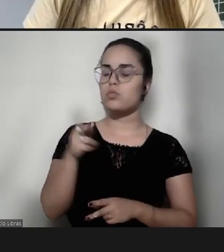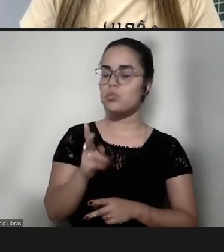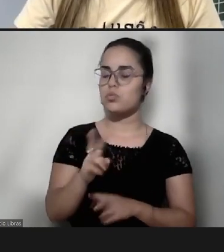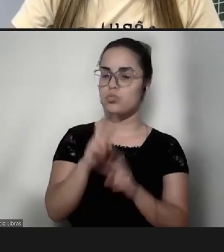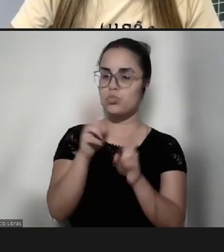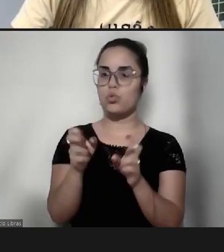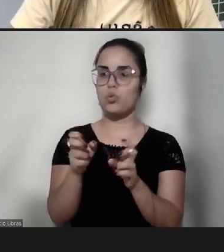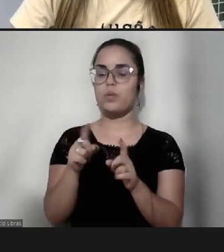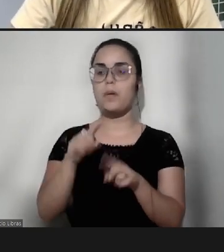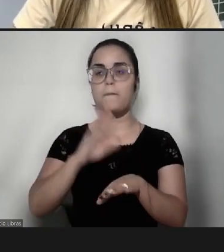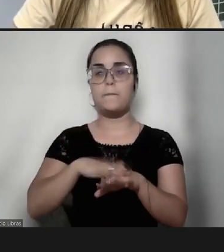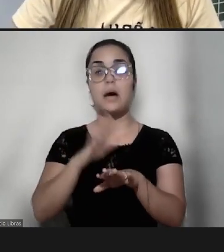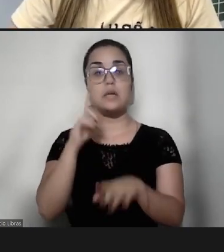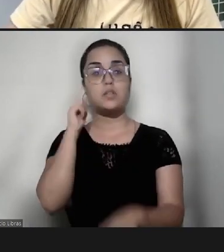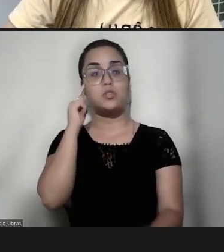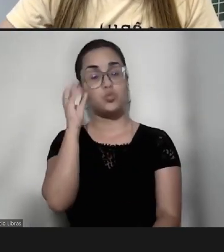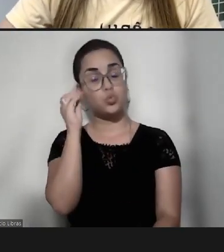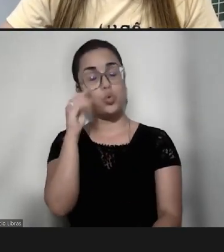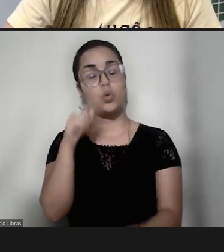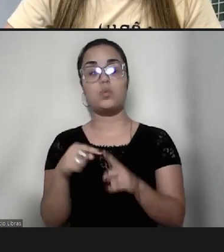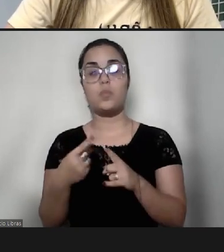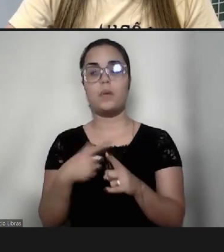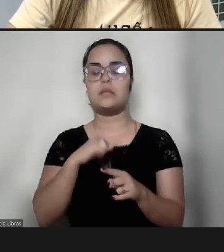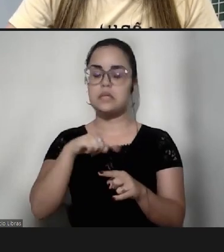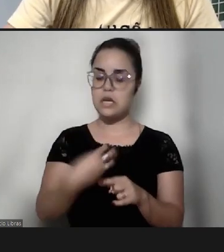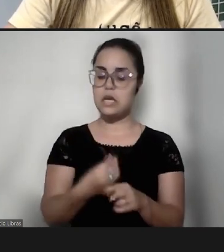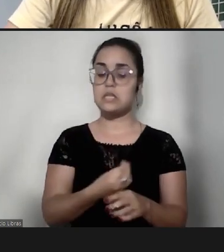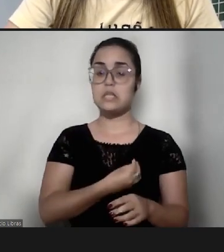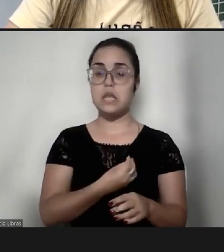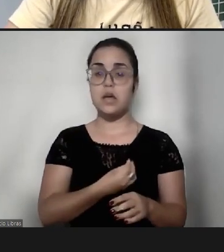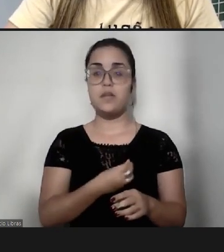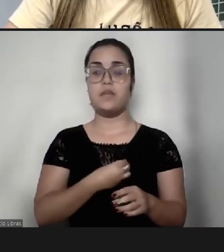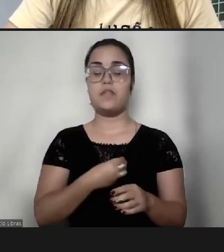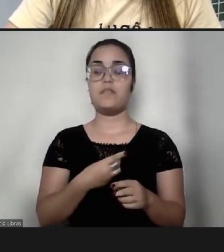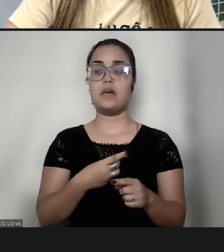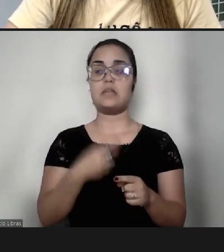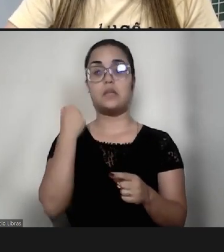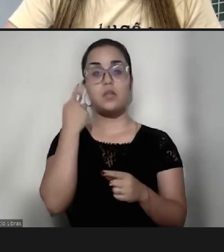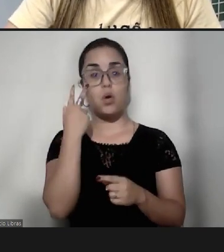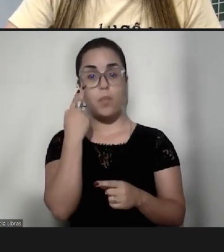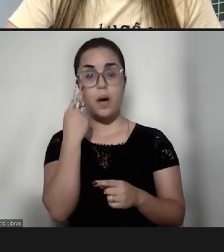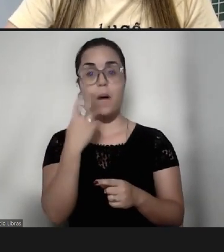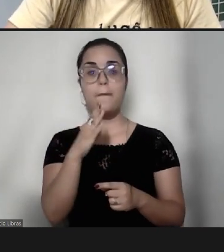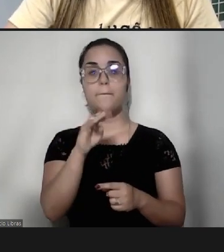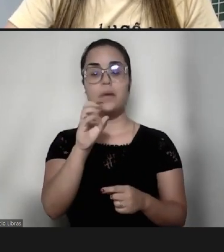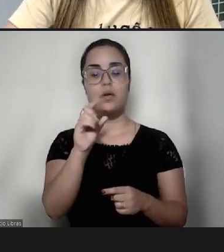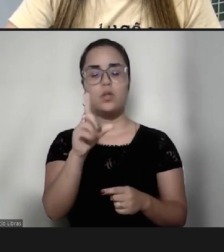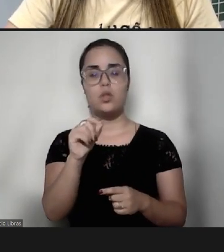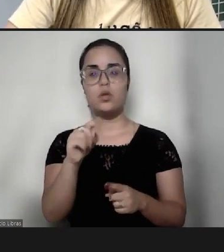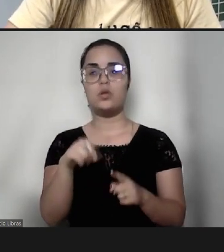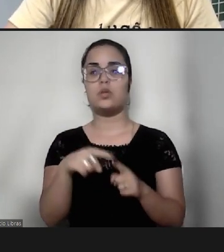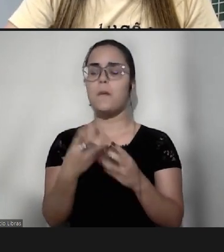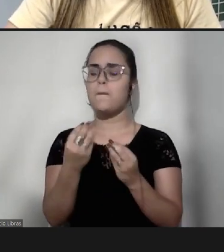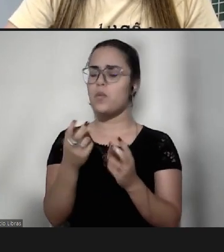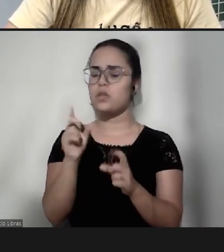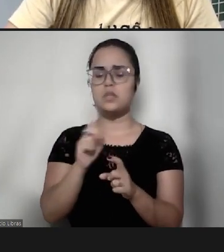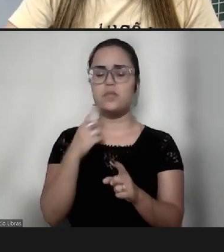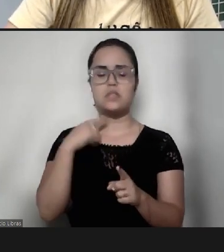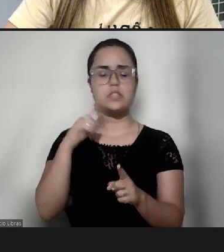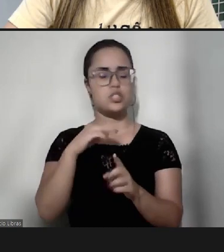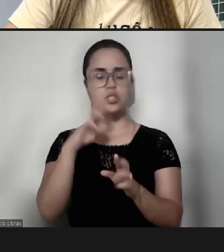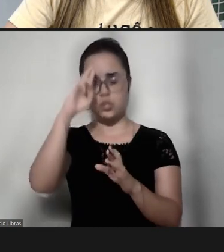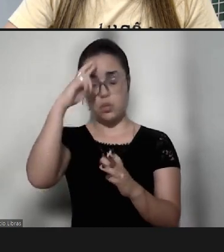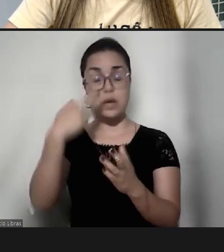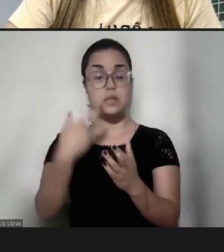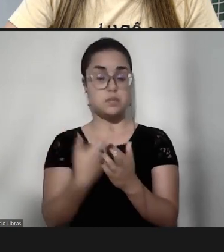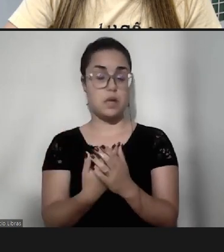sono, mas, esses ritmos biológicos, que são tão desrespeitados no diagnóstico,